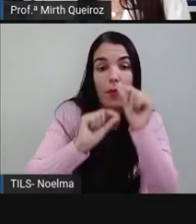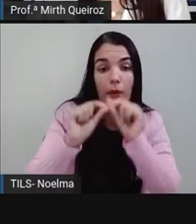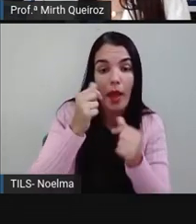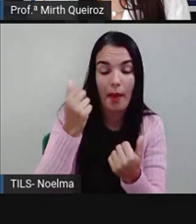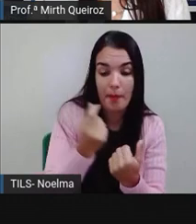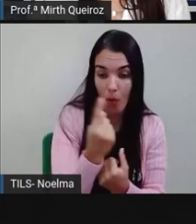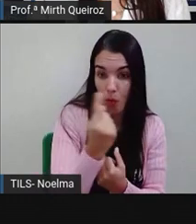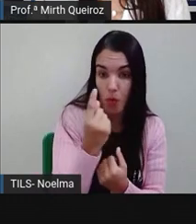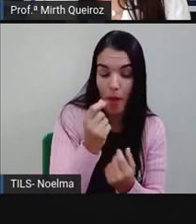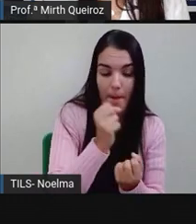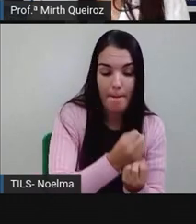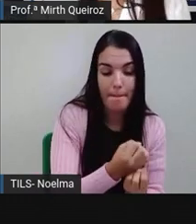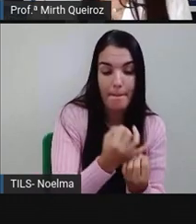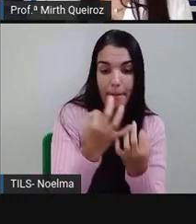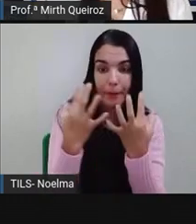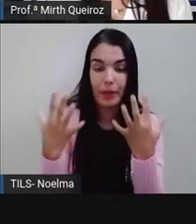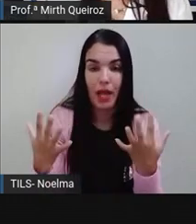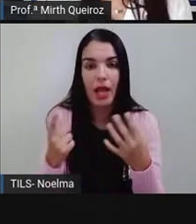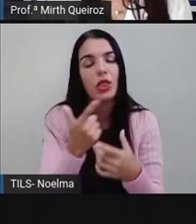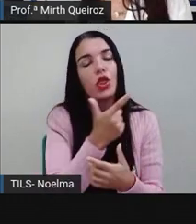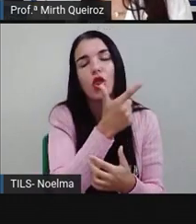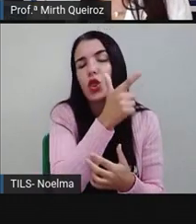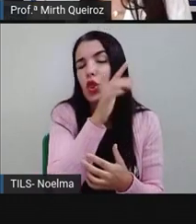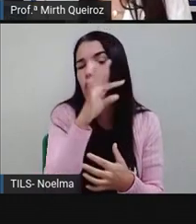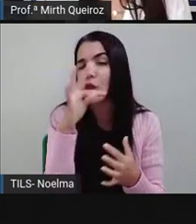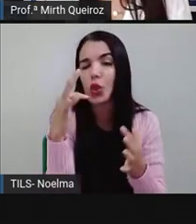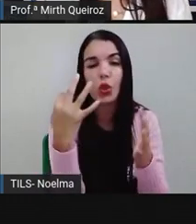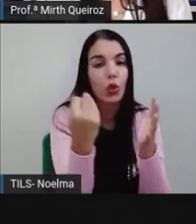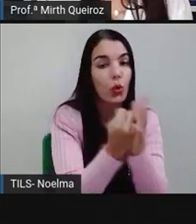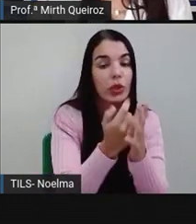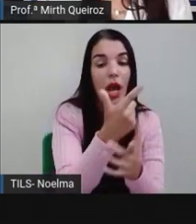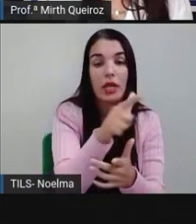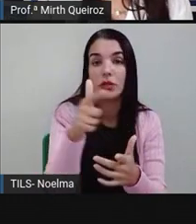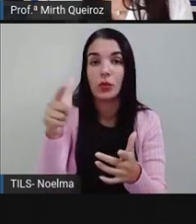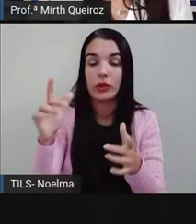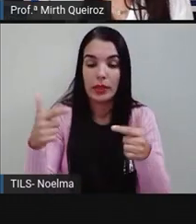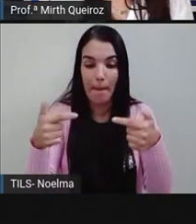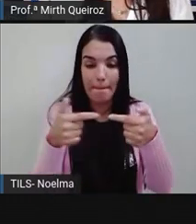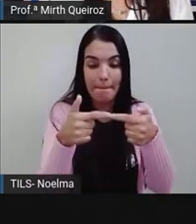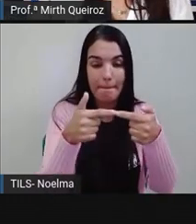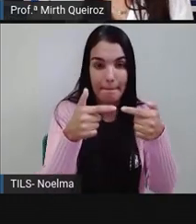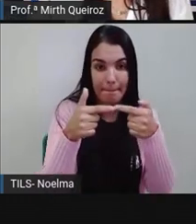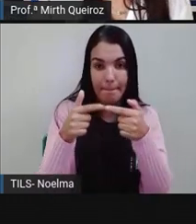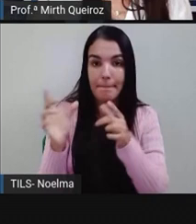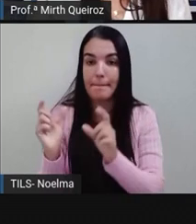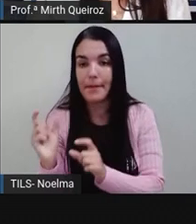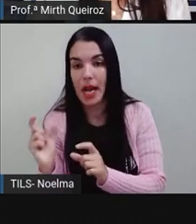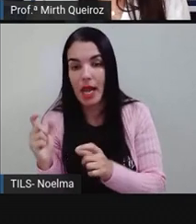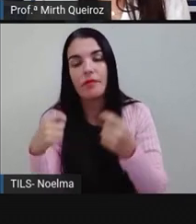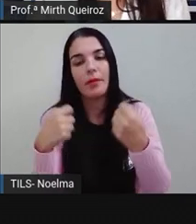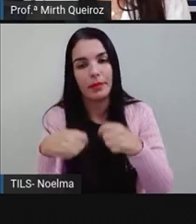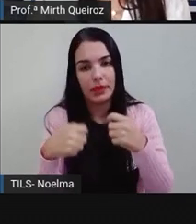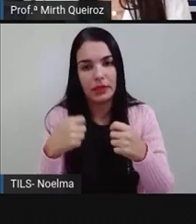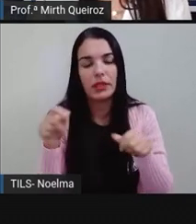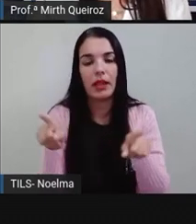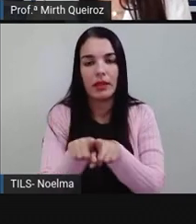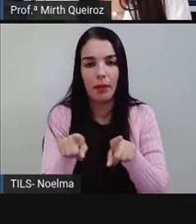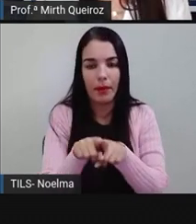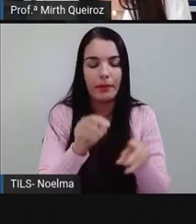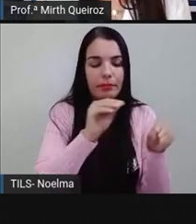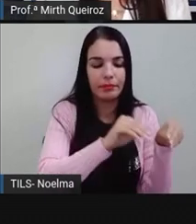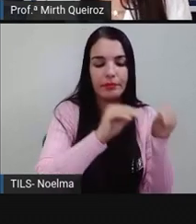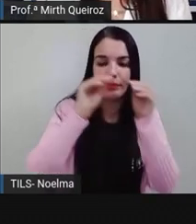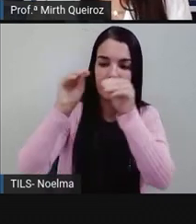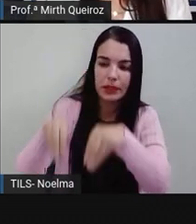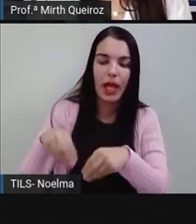esse substantivo, todas as palavras que estão ligadas à palavra ratinho, deveria também passar